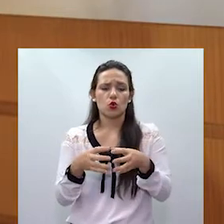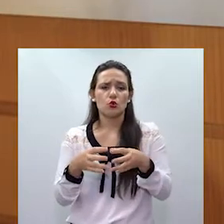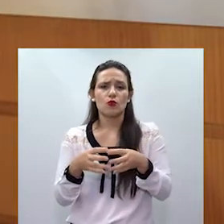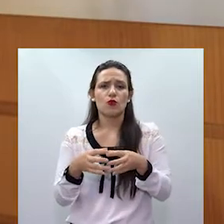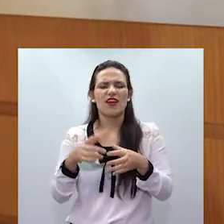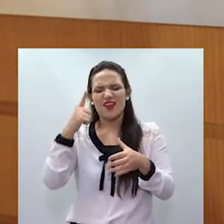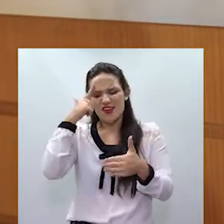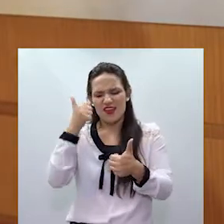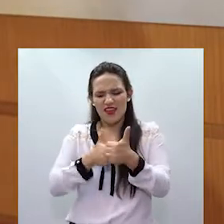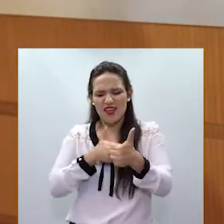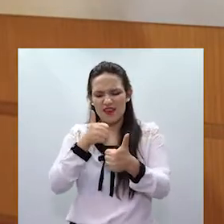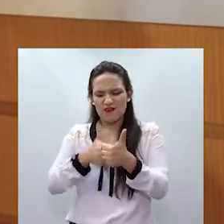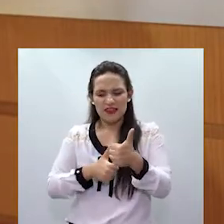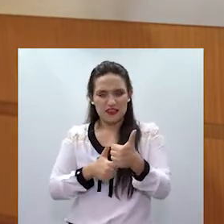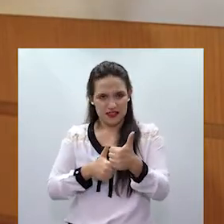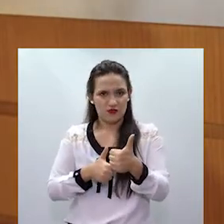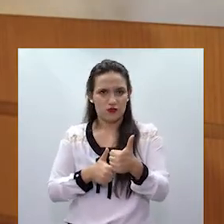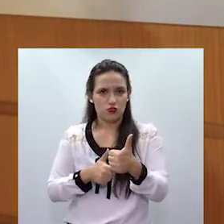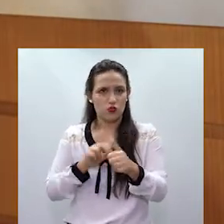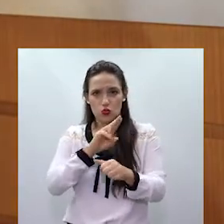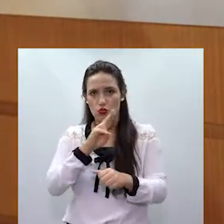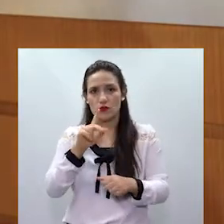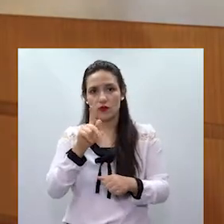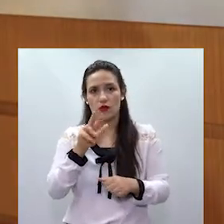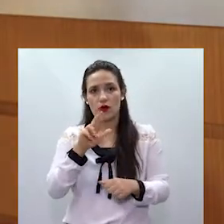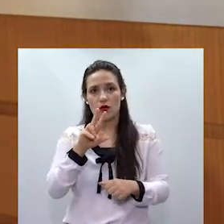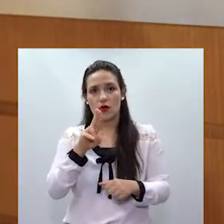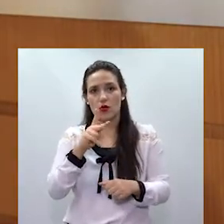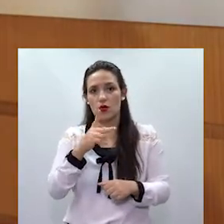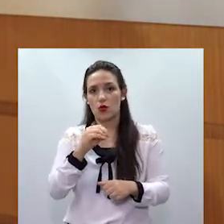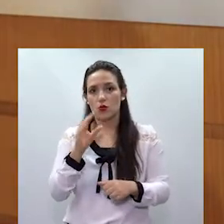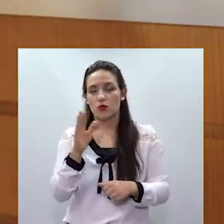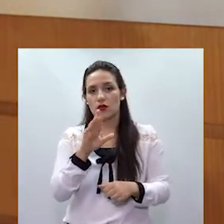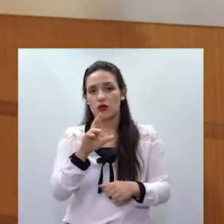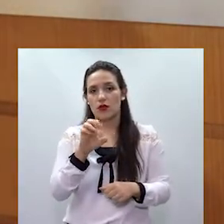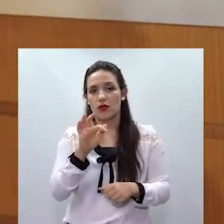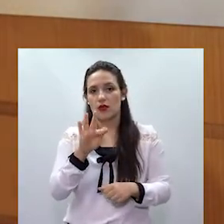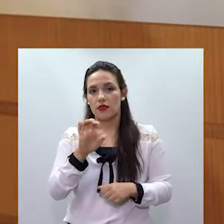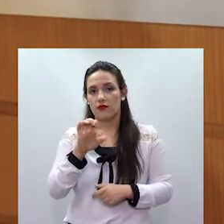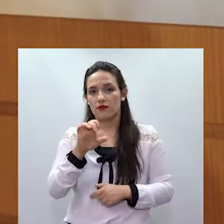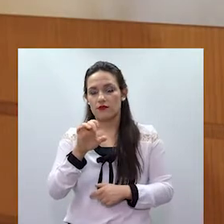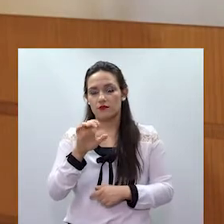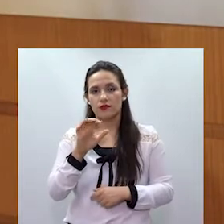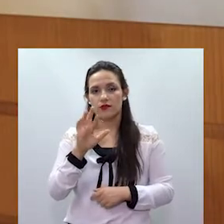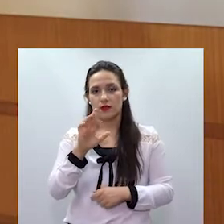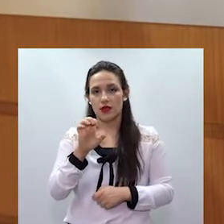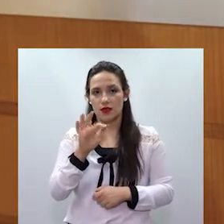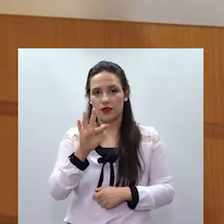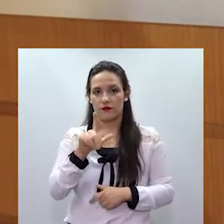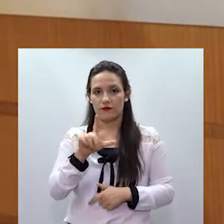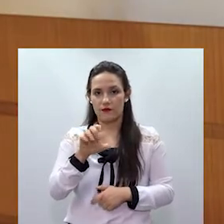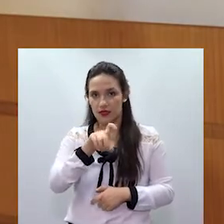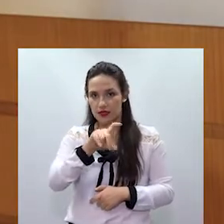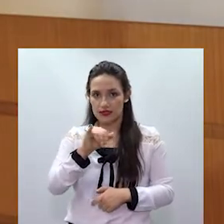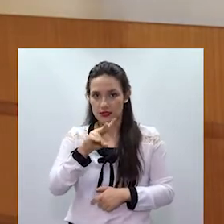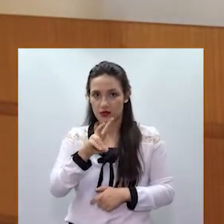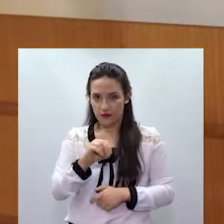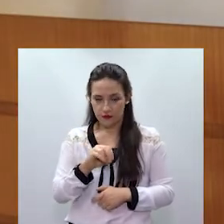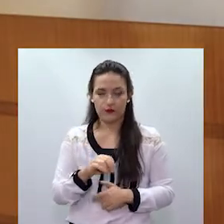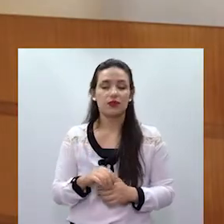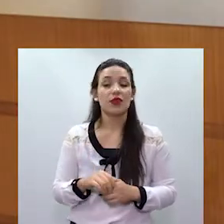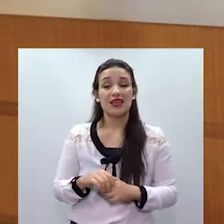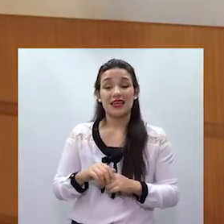grupos reflexivos, dos homens que terminam as reuniões, a reincidência cai a quase zero. Eles entendem, eles se